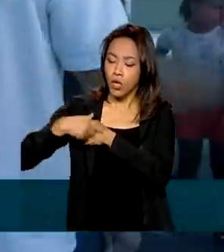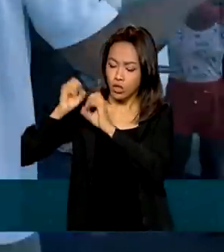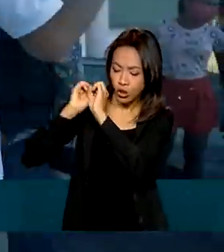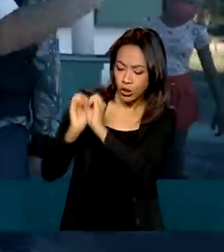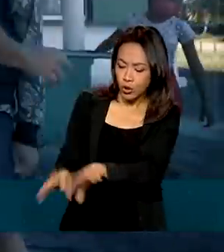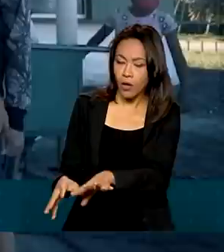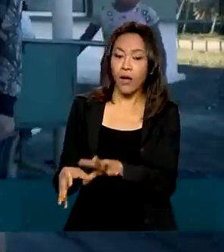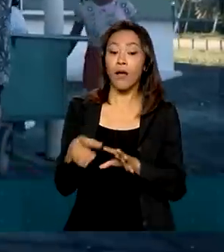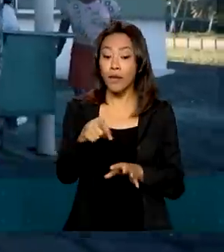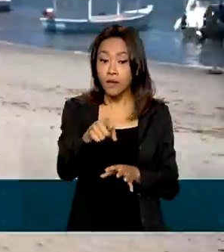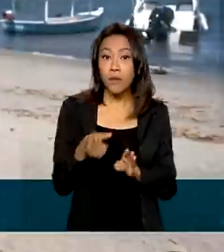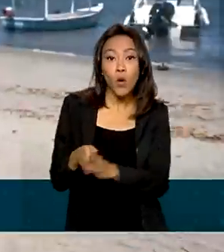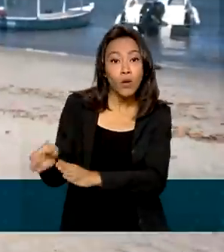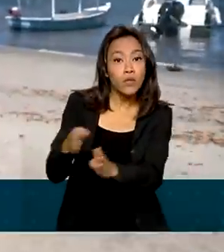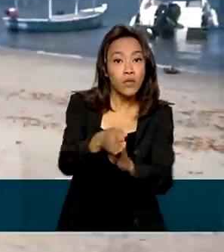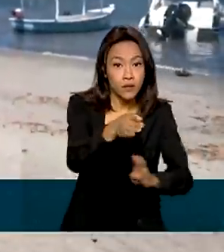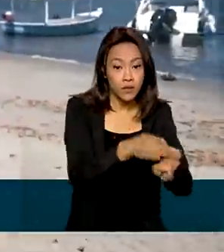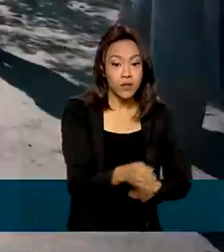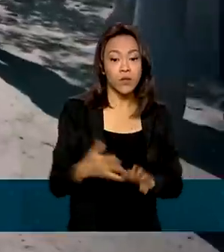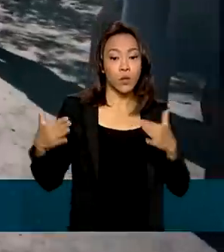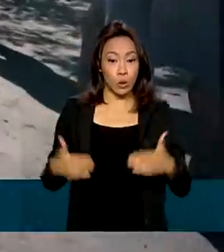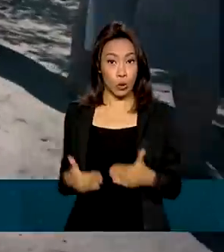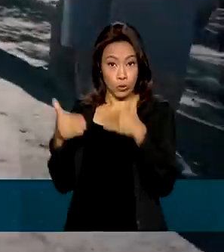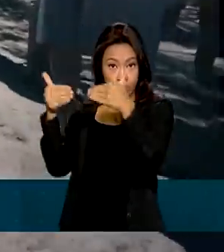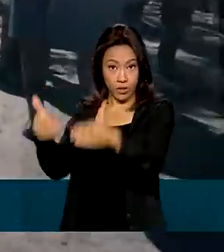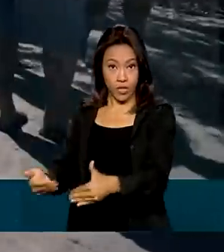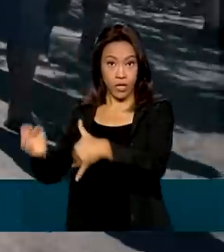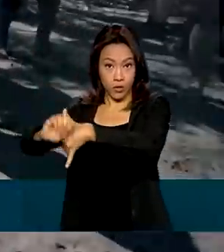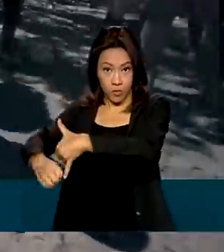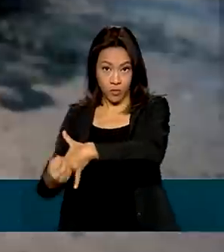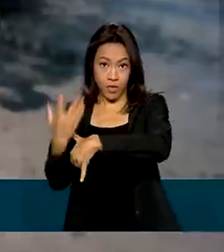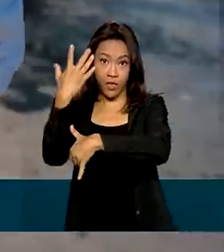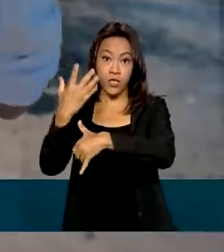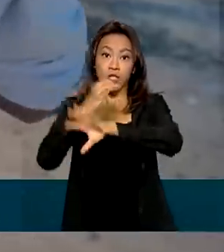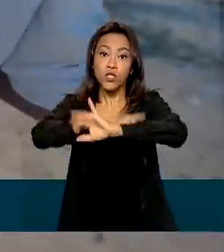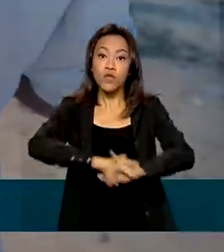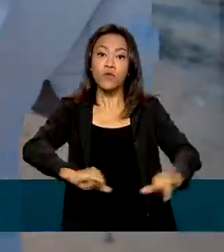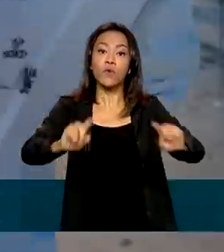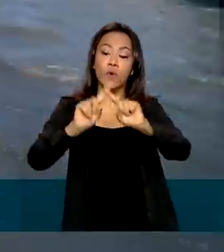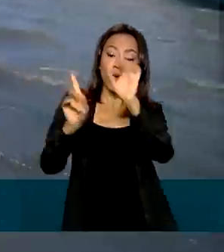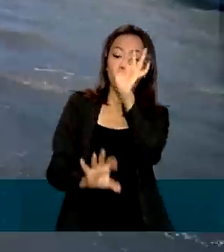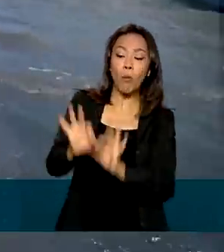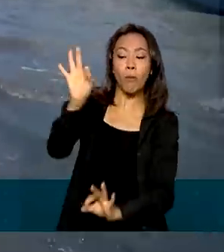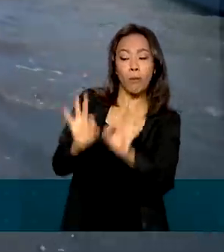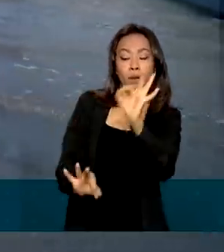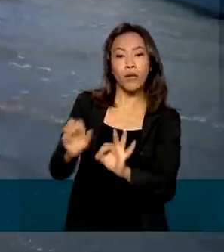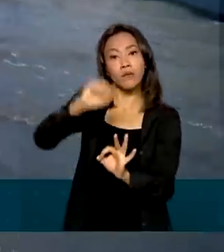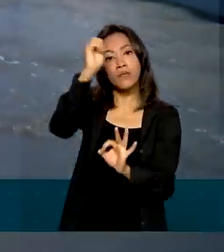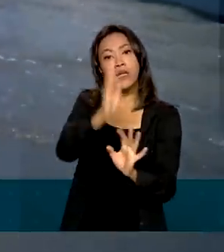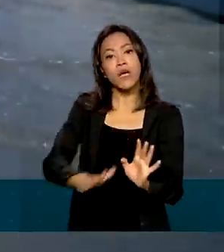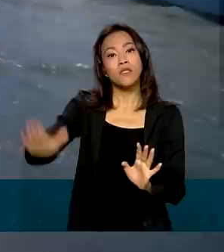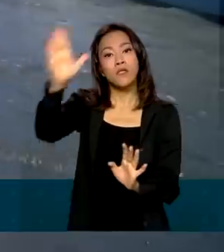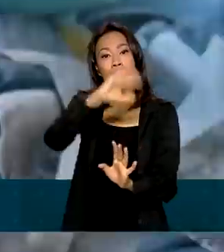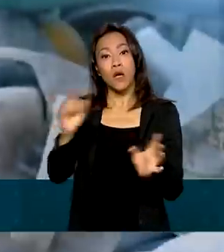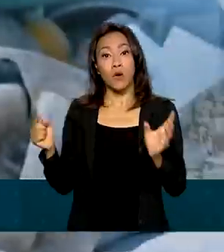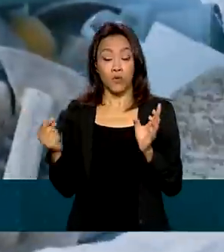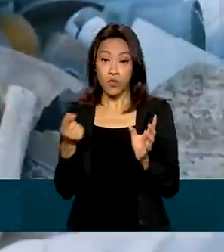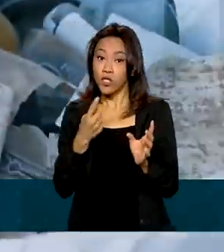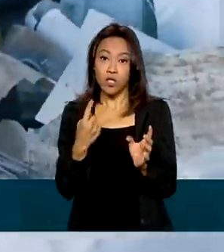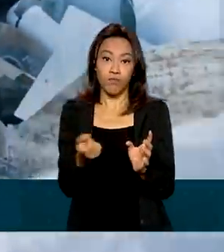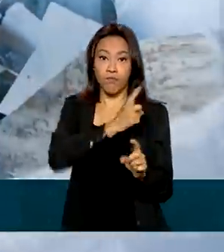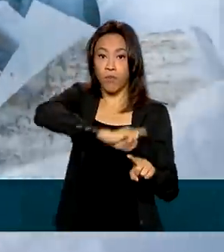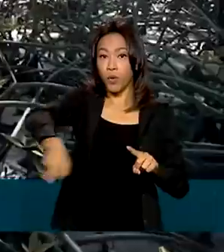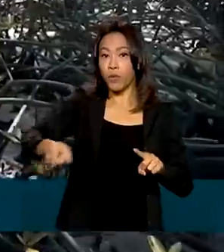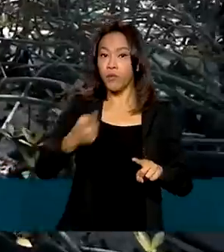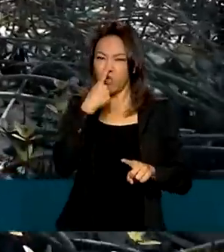promover a recuperação ambiental, o Ministério do Meio Ambiente lançou o Plano Nacional de Combate ao Lixo no Mar, com o apoio de voluntários